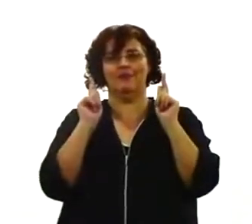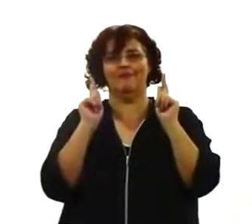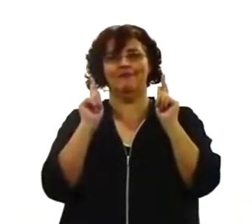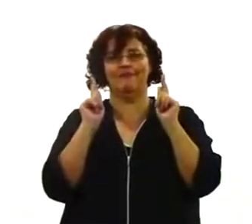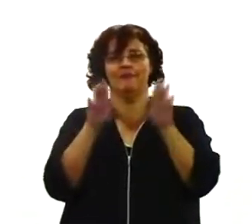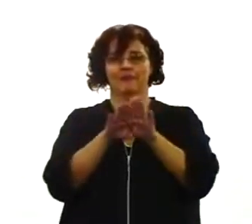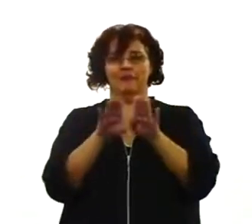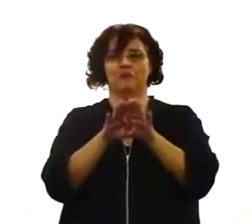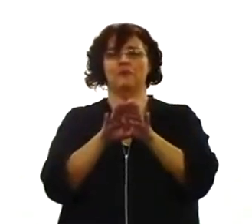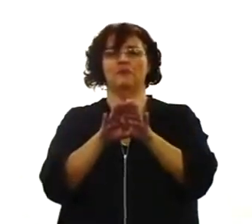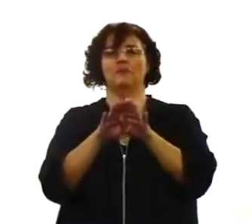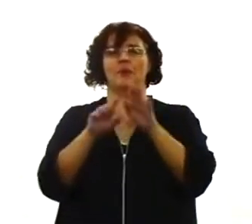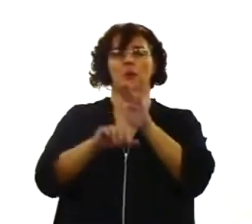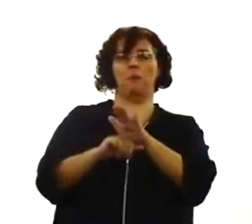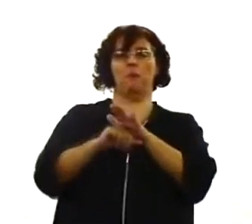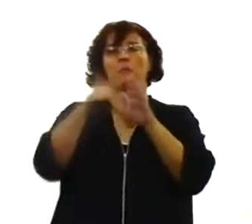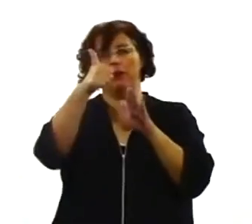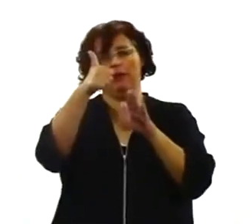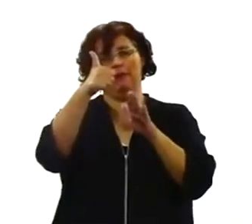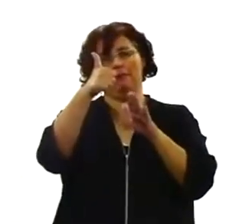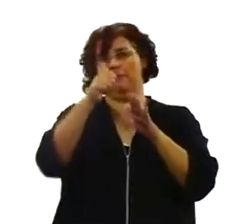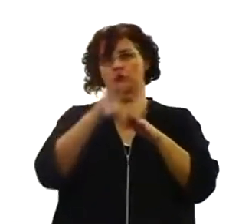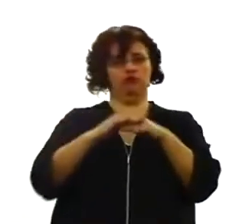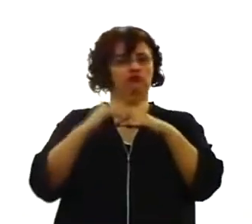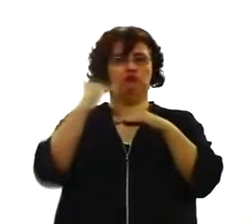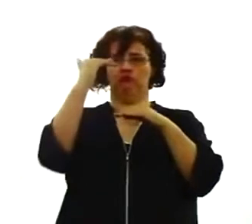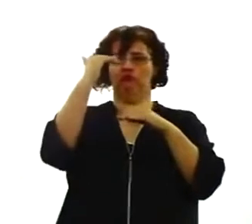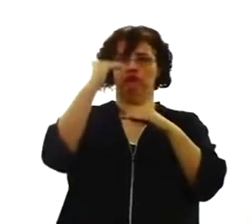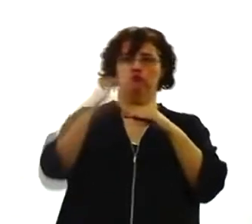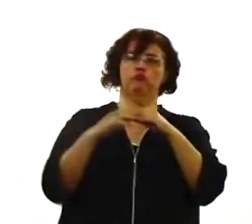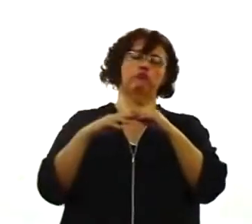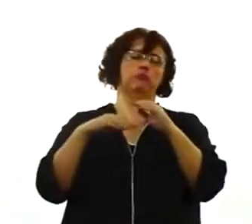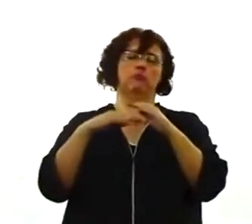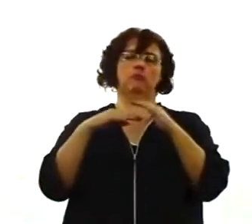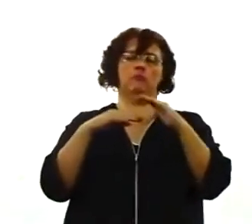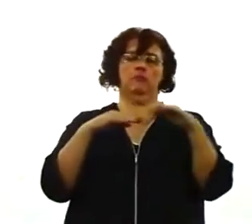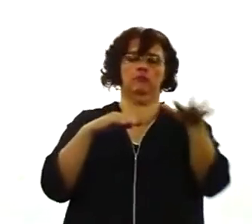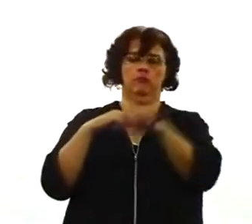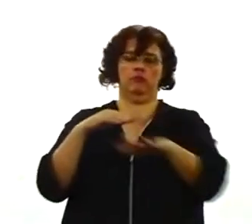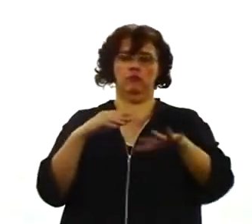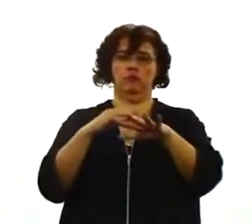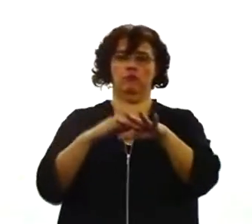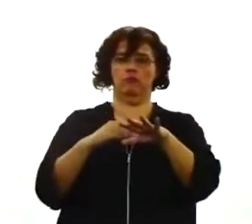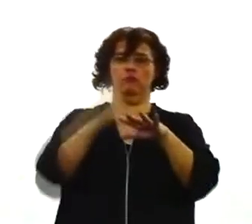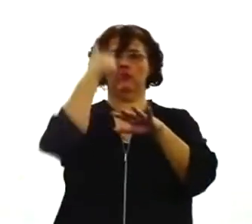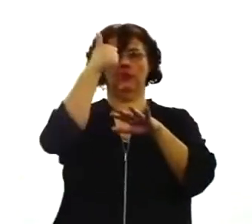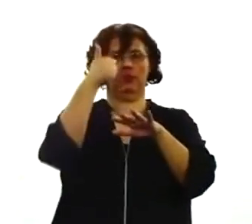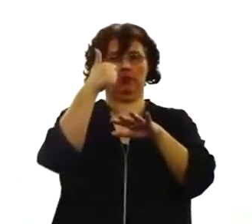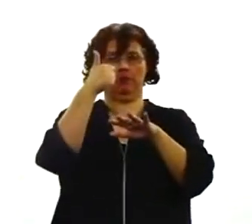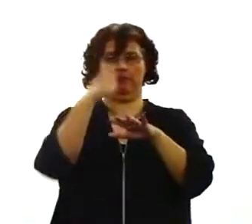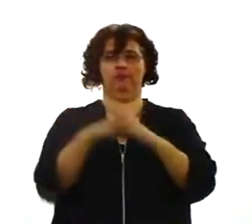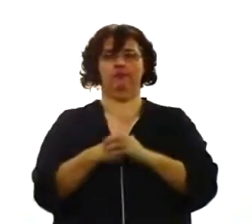E é o primeiro de todos. Então, o que é essa primícia? Eu vou defender que